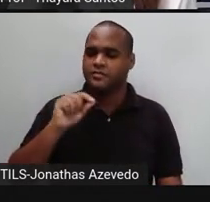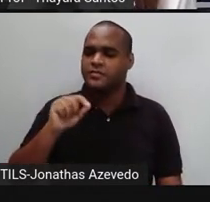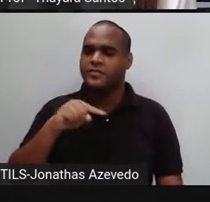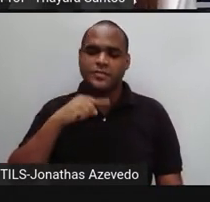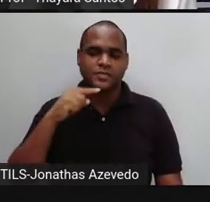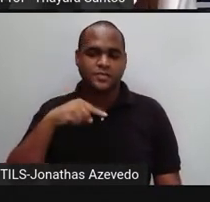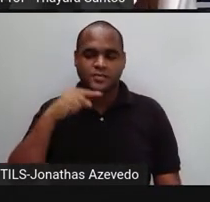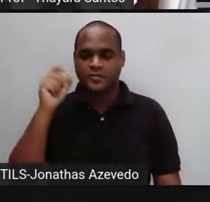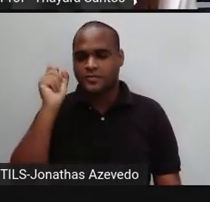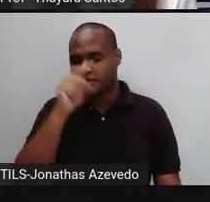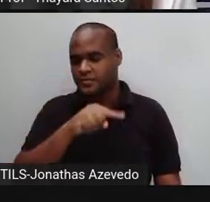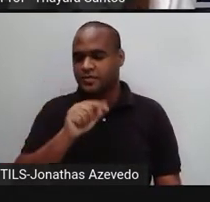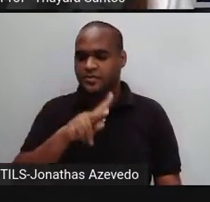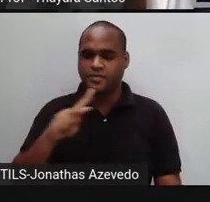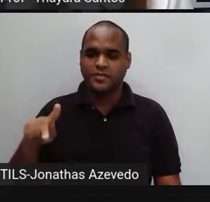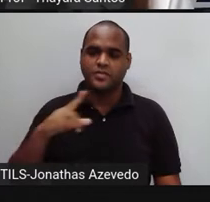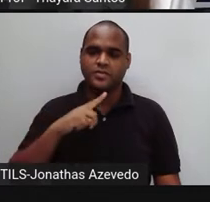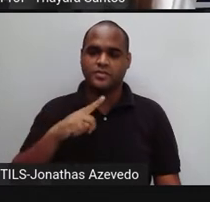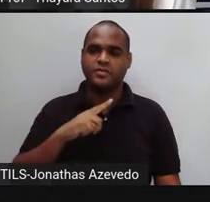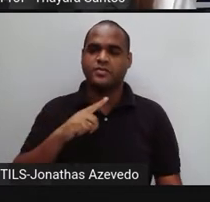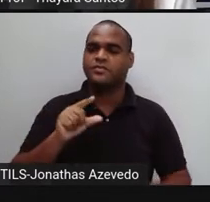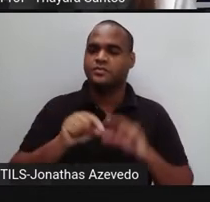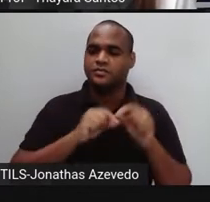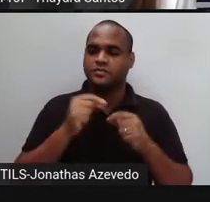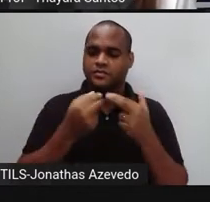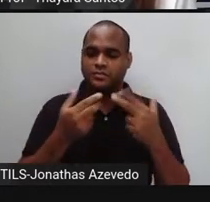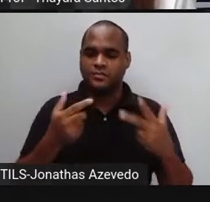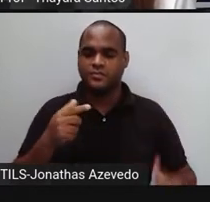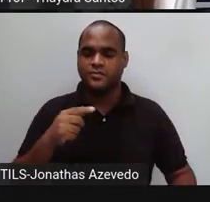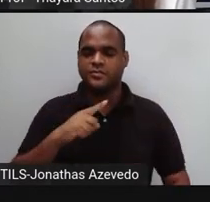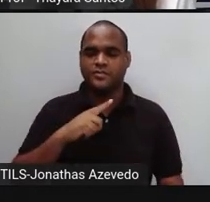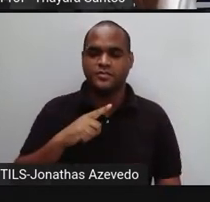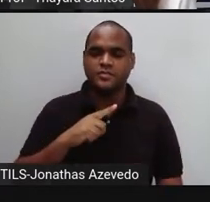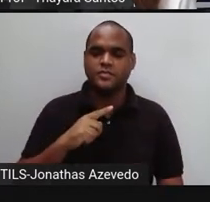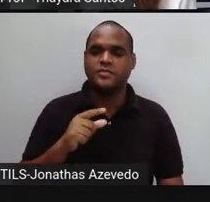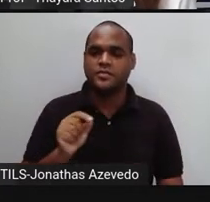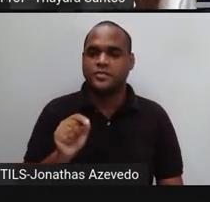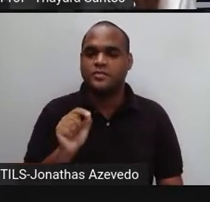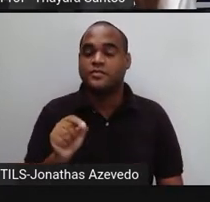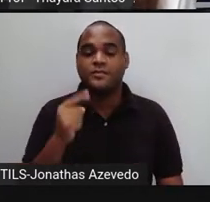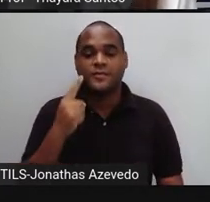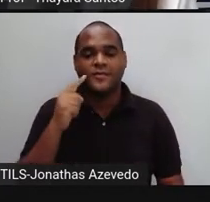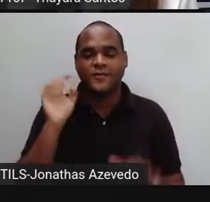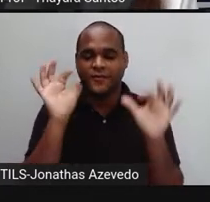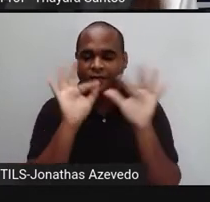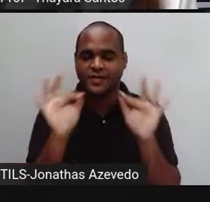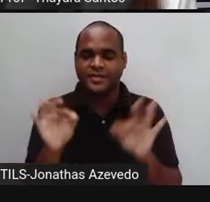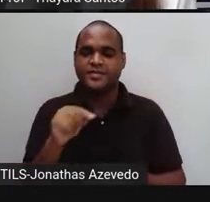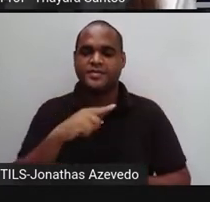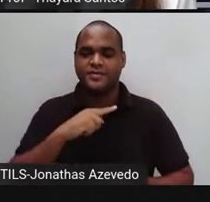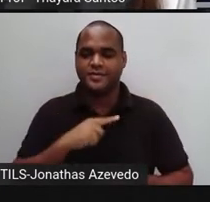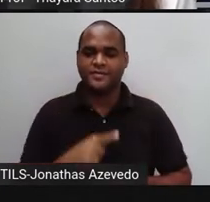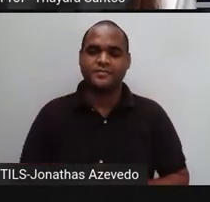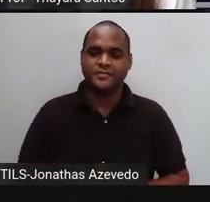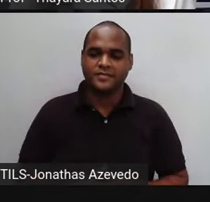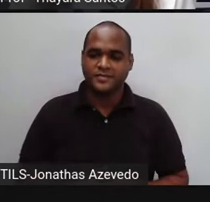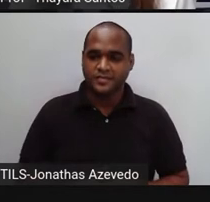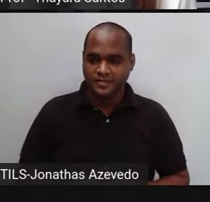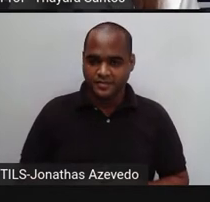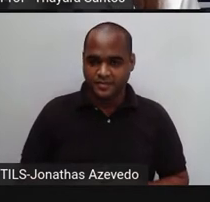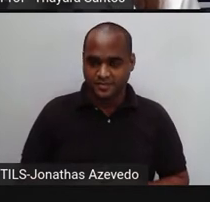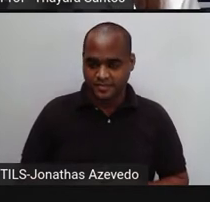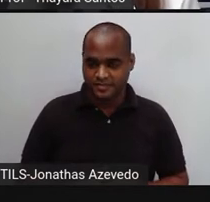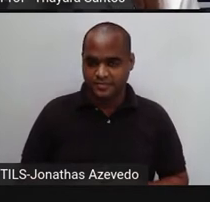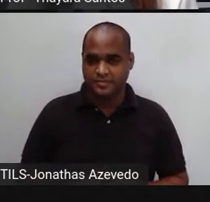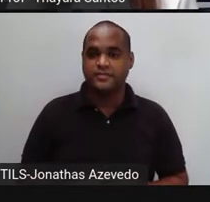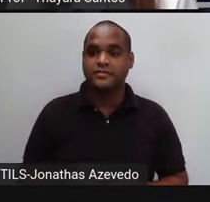para os professores no momento que vocês estão lá na sala de aula. Então a gente fica muito feliz com isso. Agora sim, vamos lá